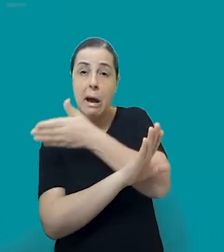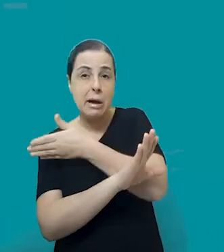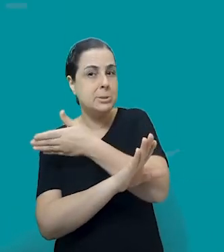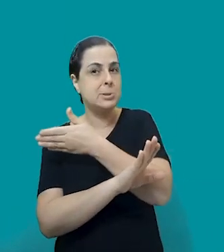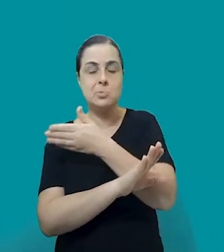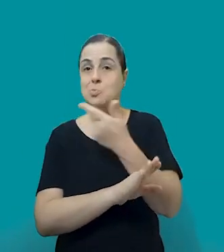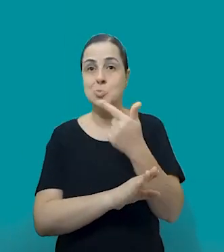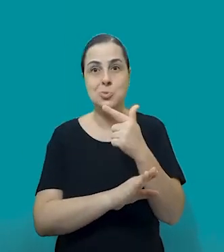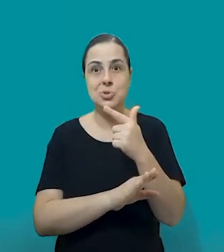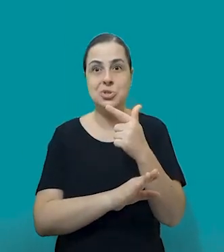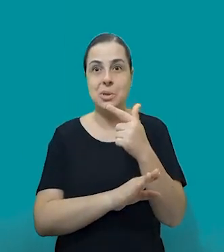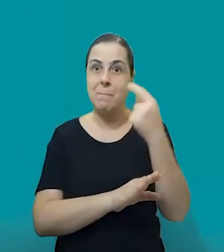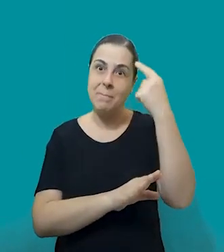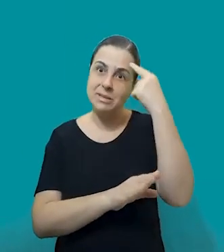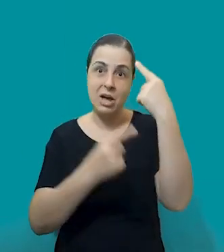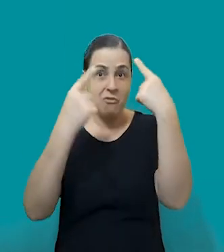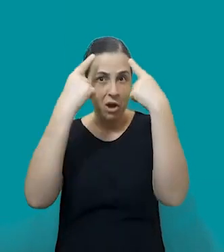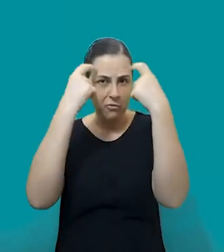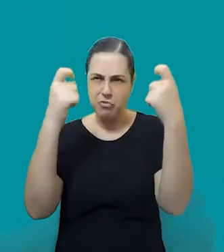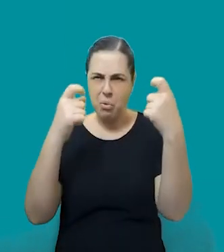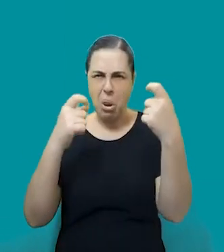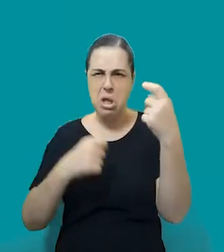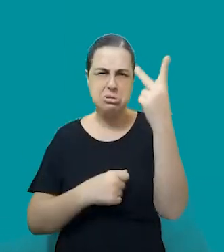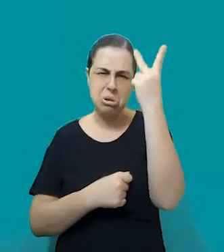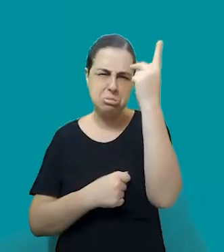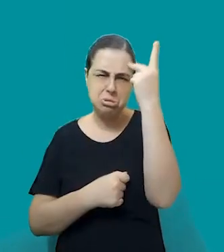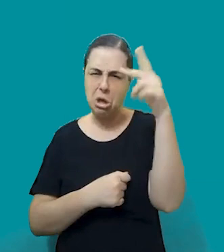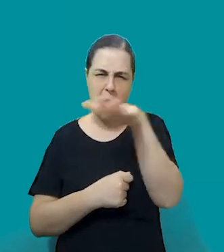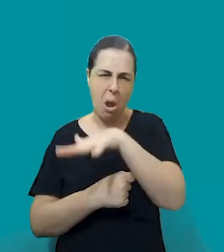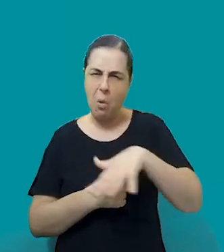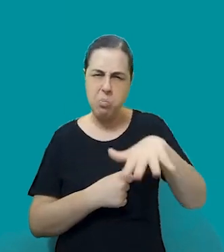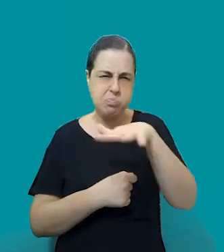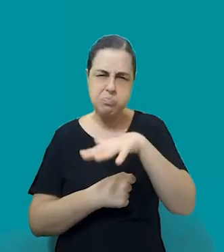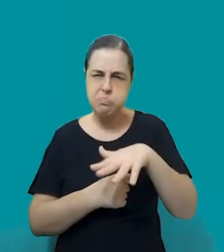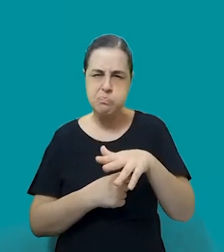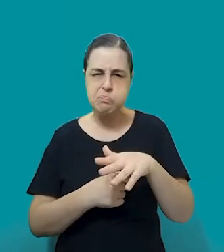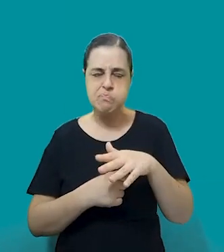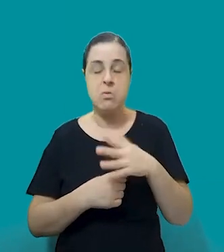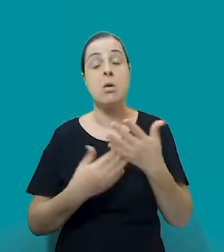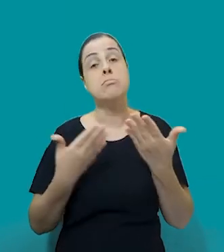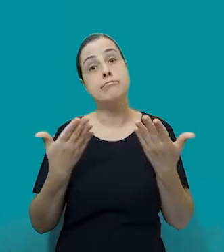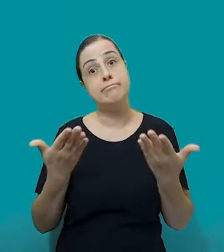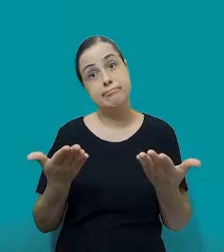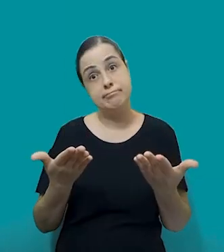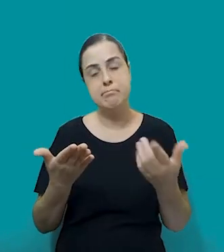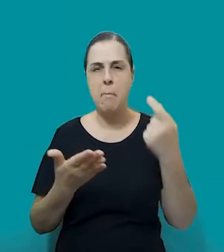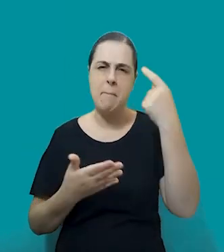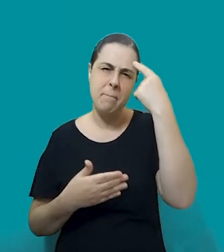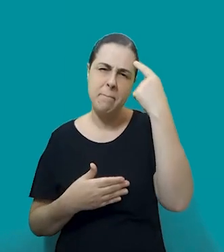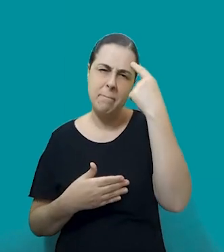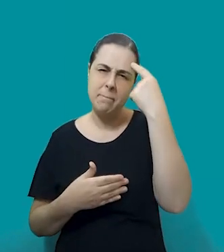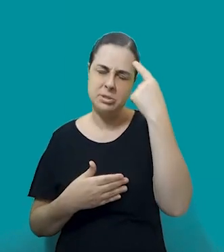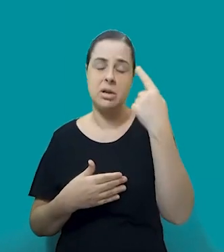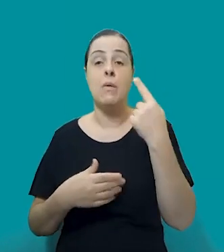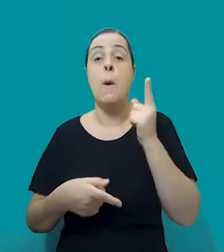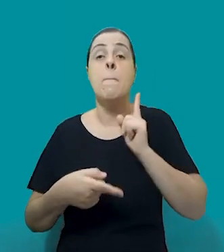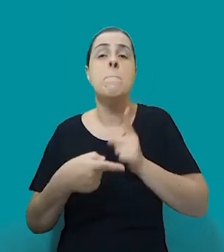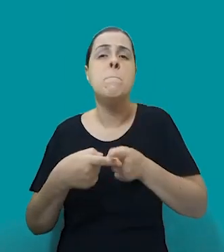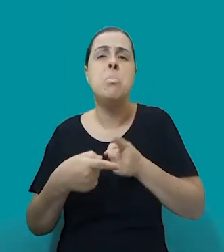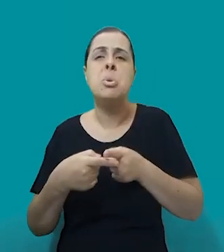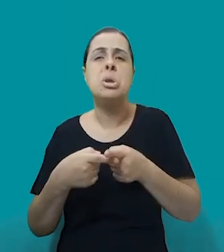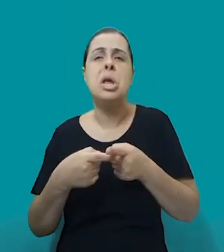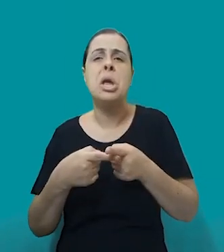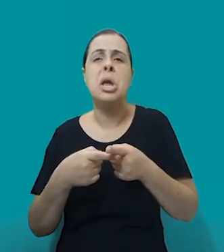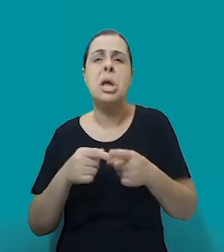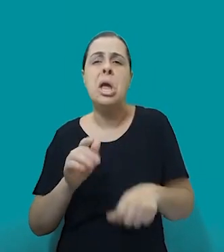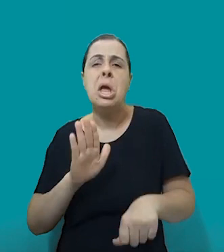violências, né? Era considerado, inclusive, um apêndice descartável, né? Como o próprio apêndice, né? Porque era um crime de